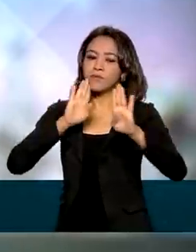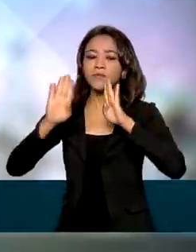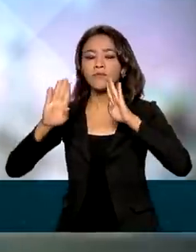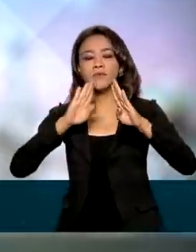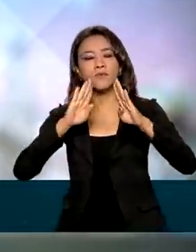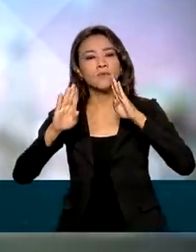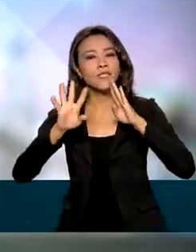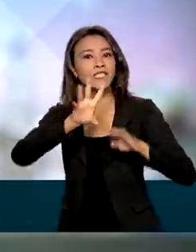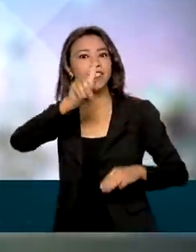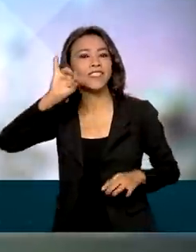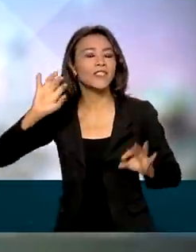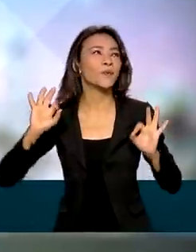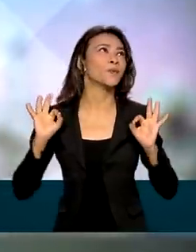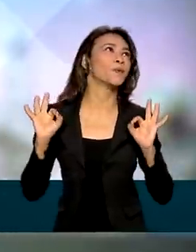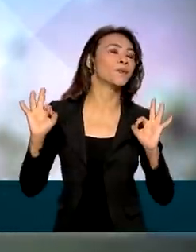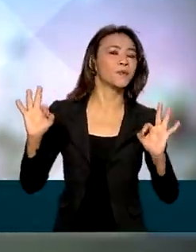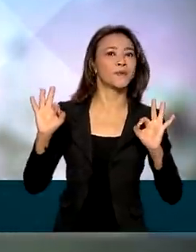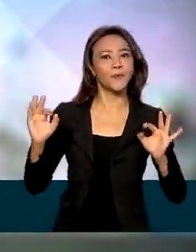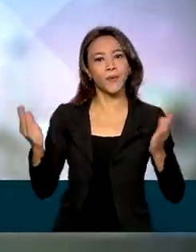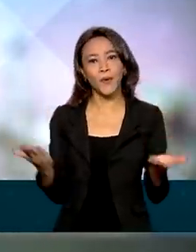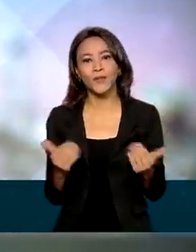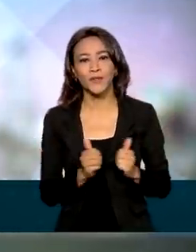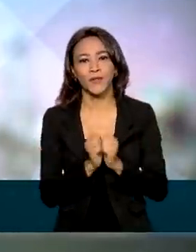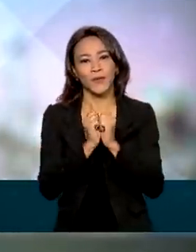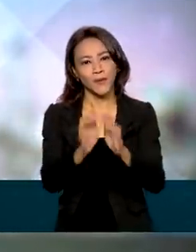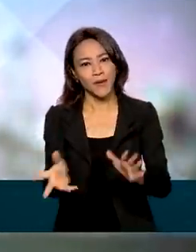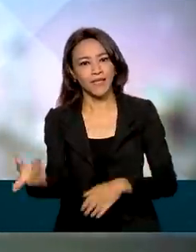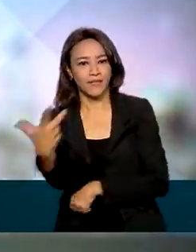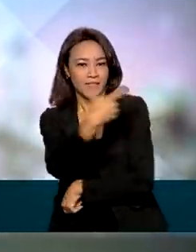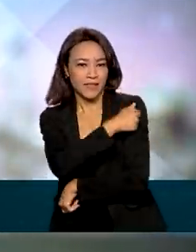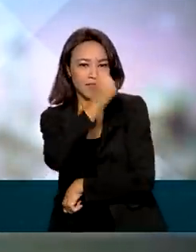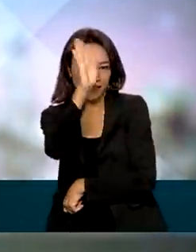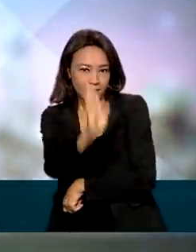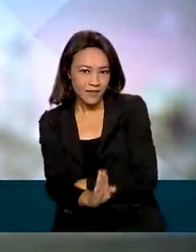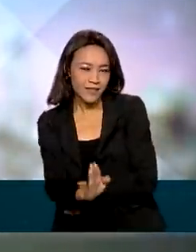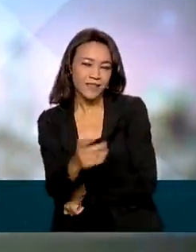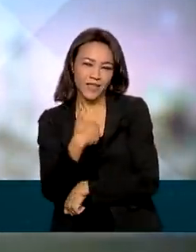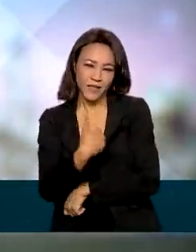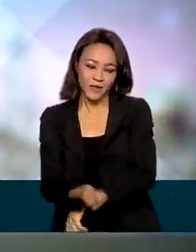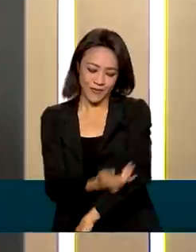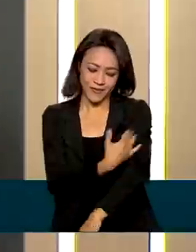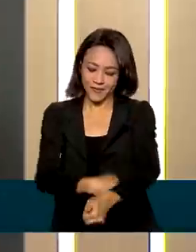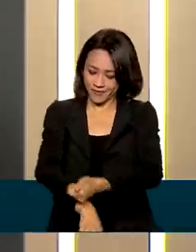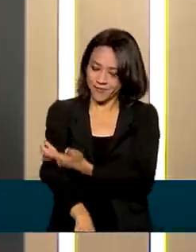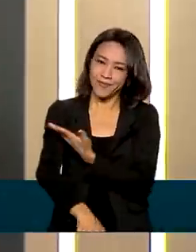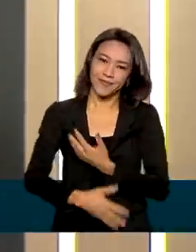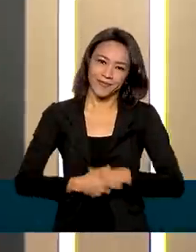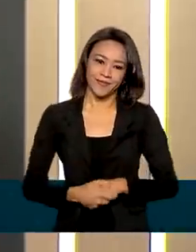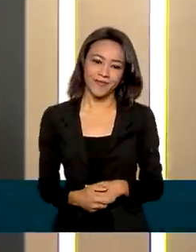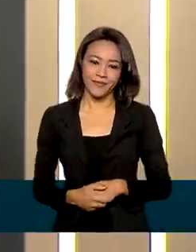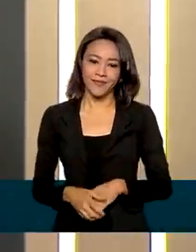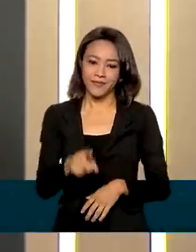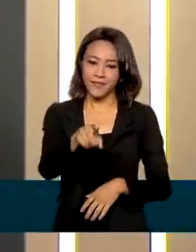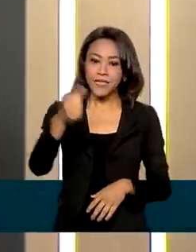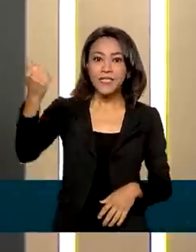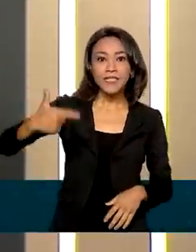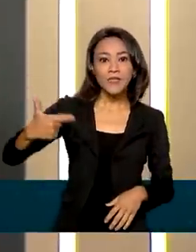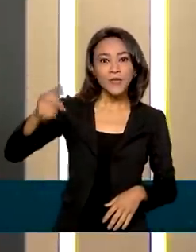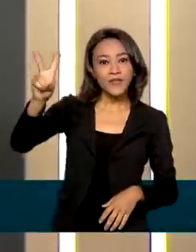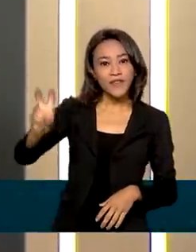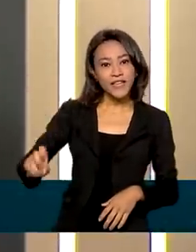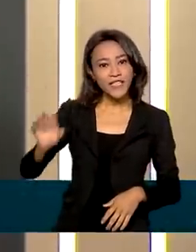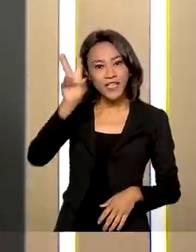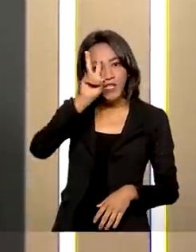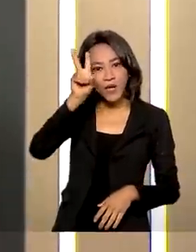finalmente esse dia chegou, né? Começa hoje a vacinação contra a Covid-19 no Brasil. Foi muito emocionante para mim. Pela segunda vez na história, gente